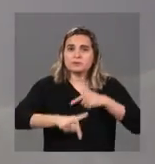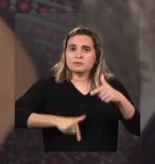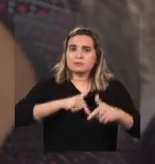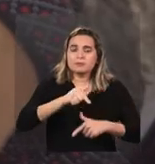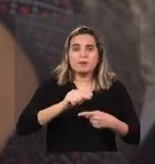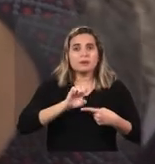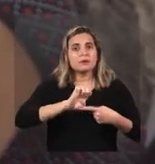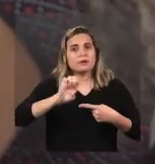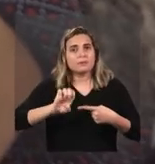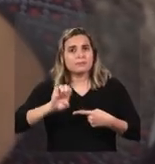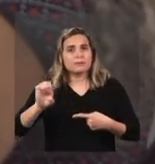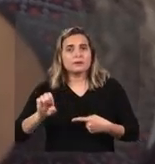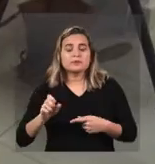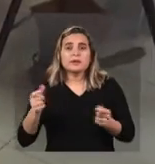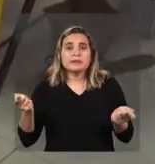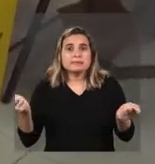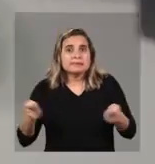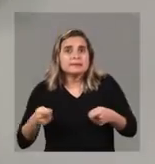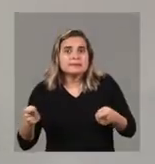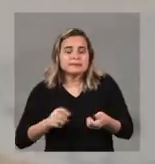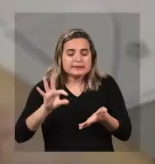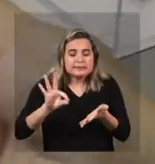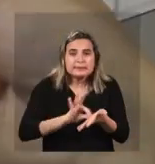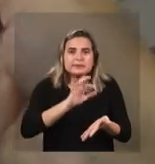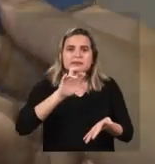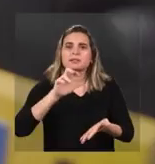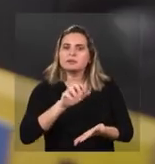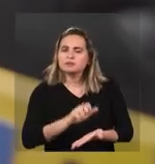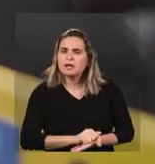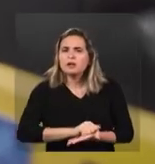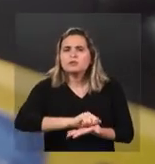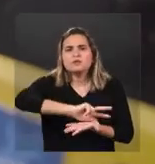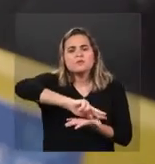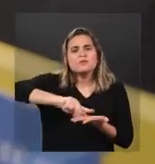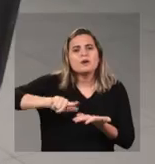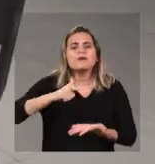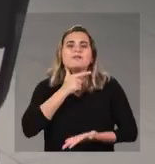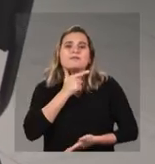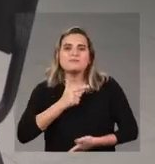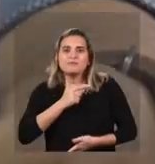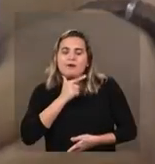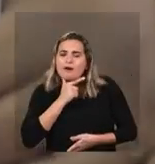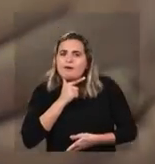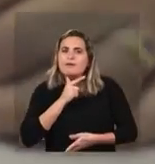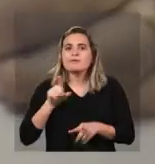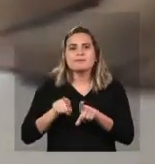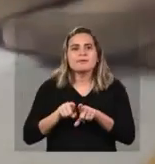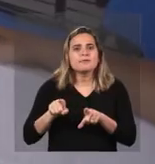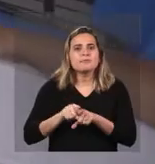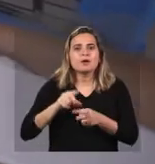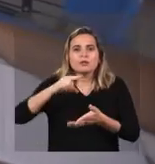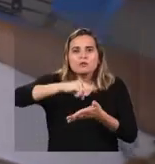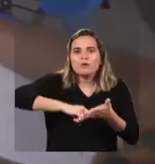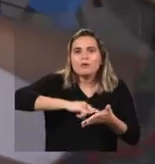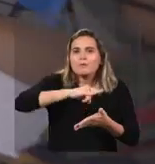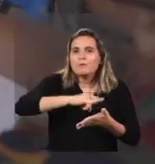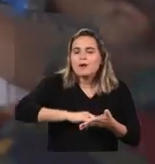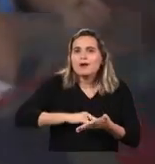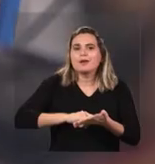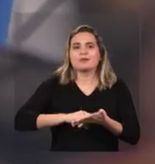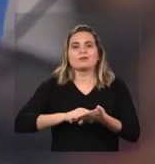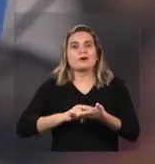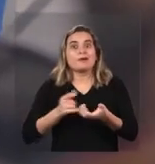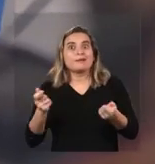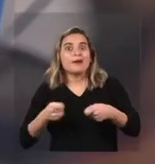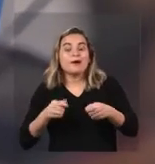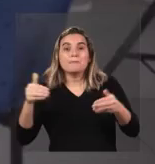Empreendedorismo, você se cadastra para vagas e oportunidades, agiliza documentos e aprende a empreender. Além de participar